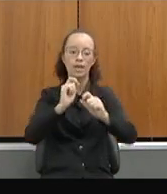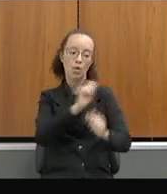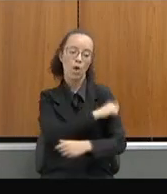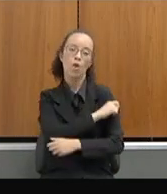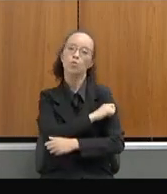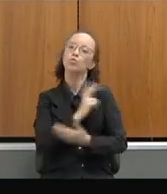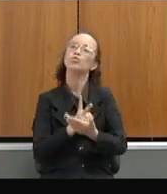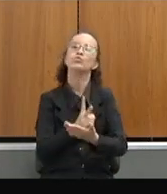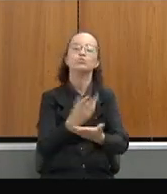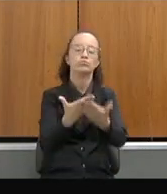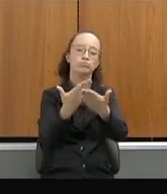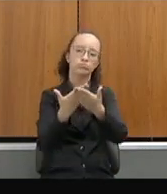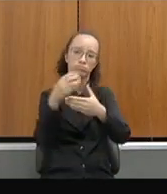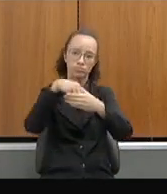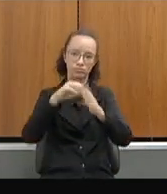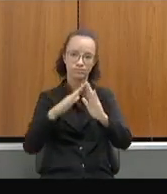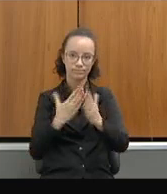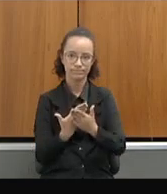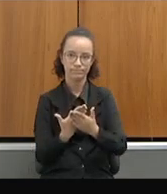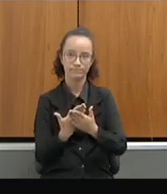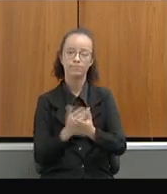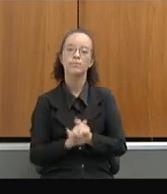sem aula. Pode passar.